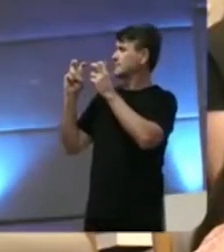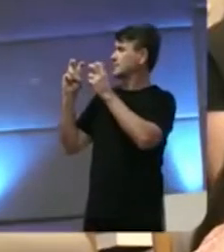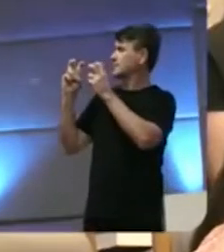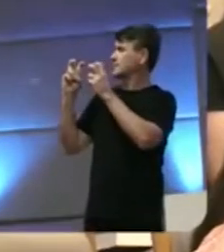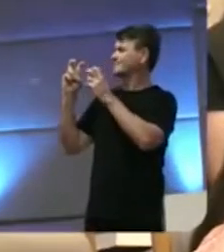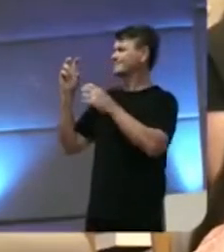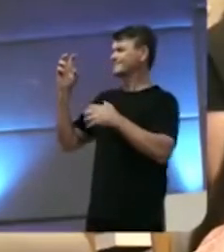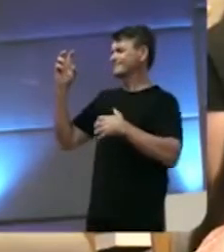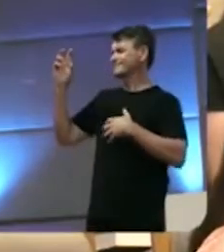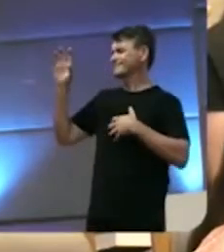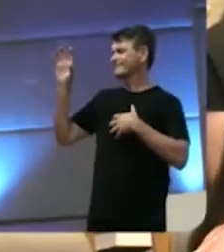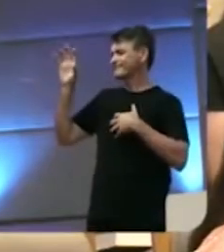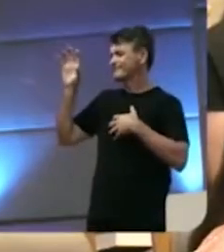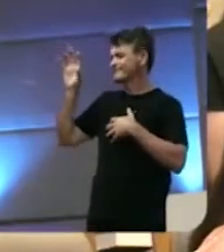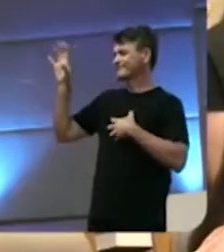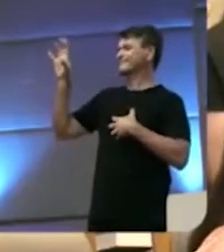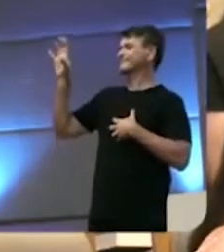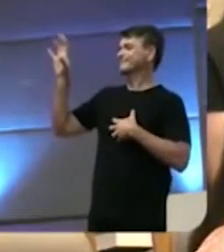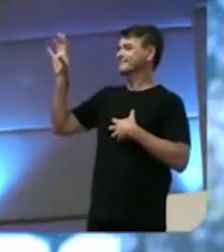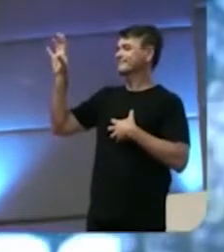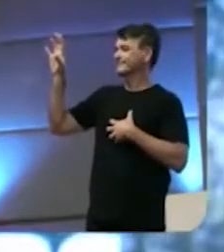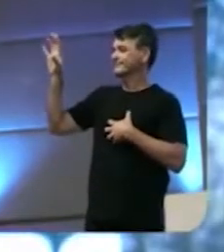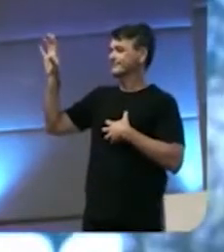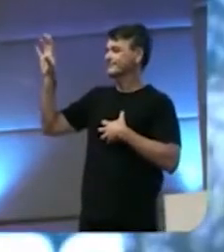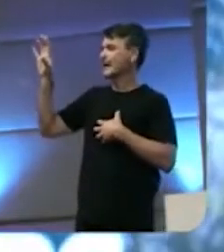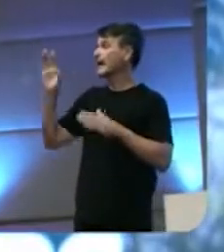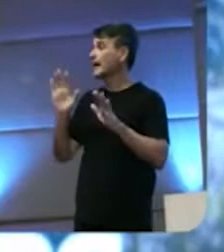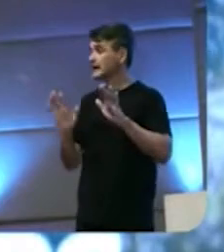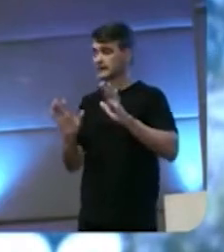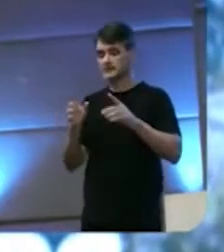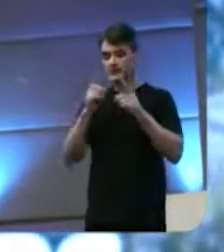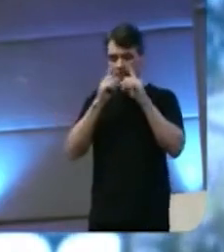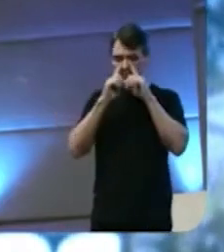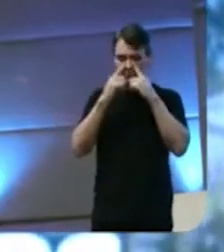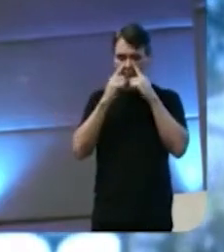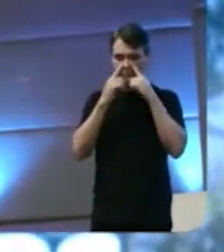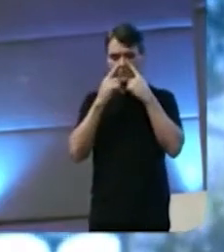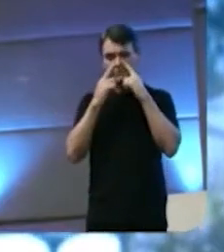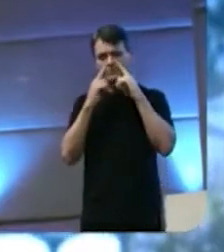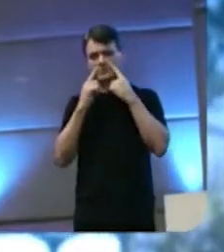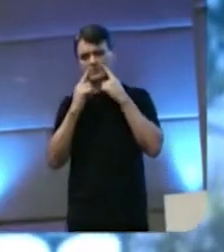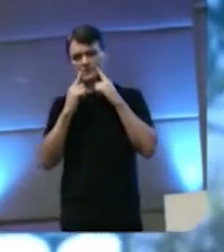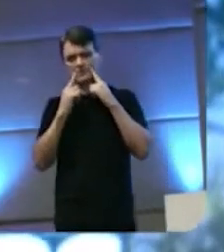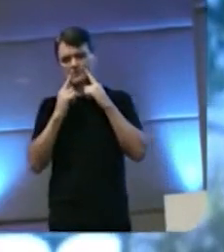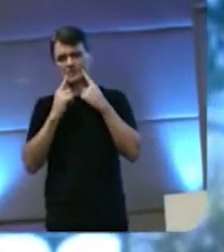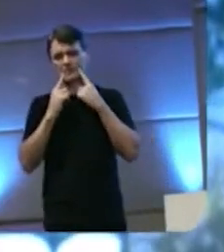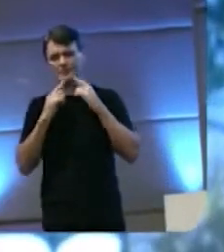Posso até chorar,